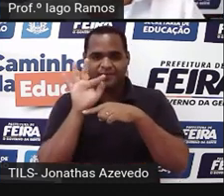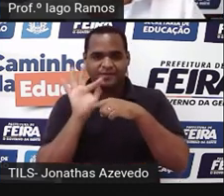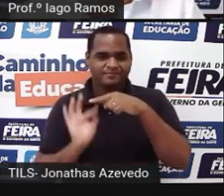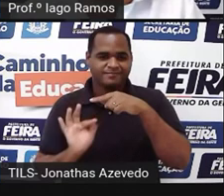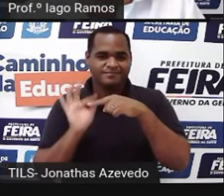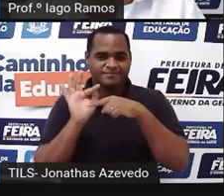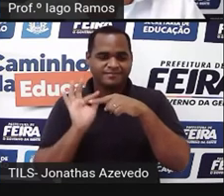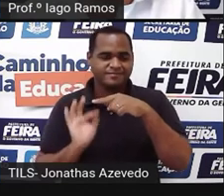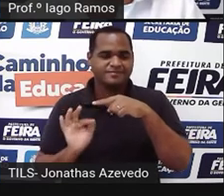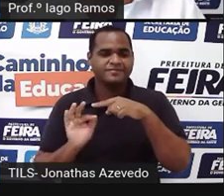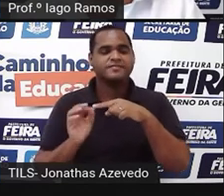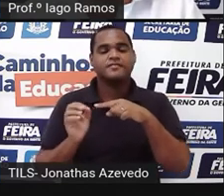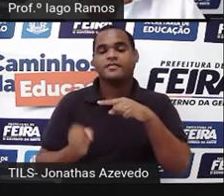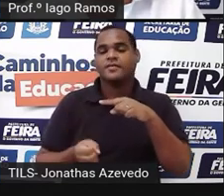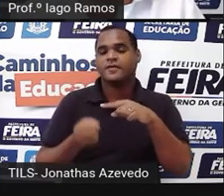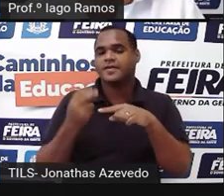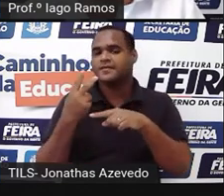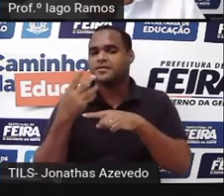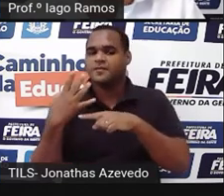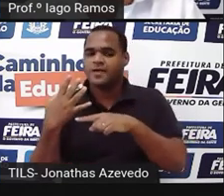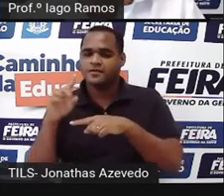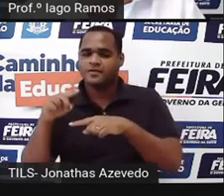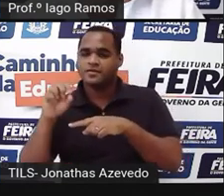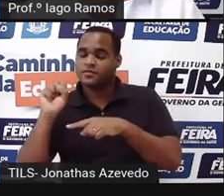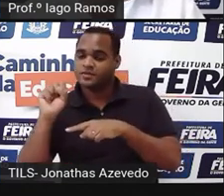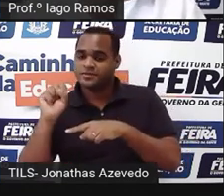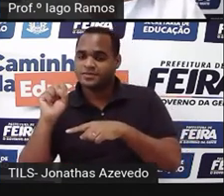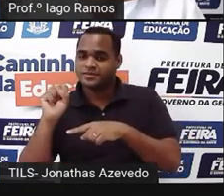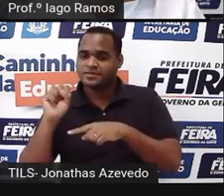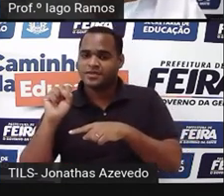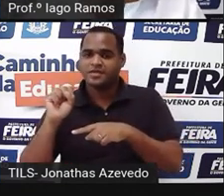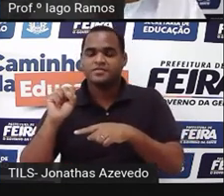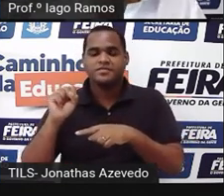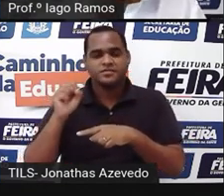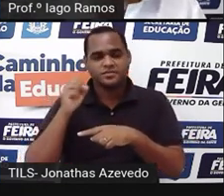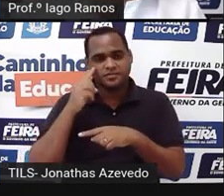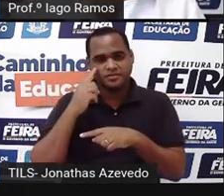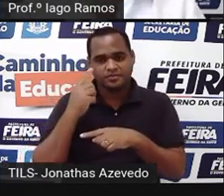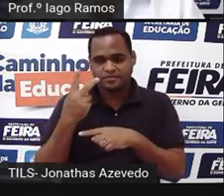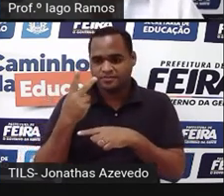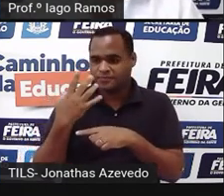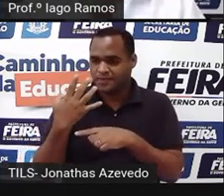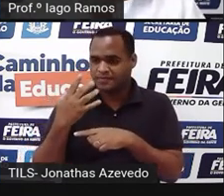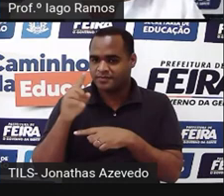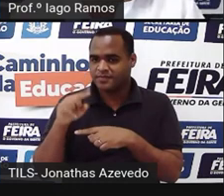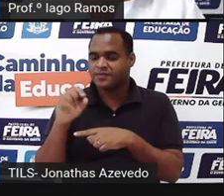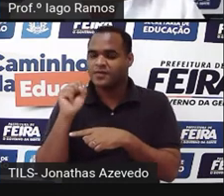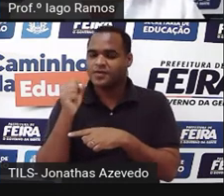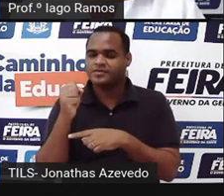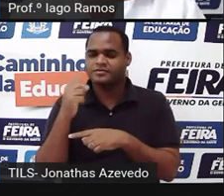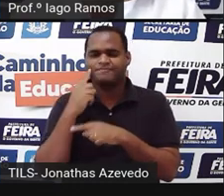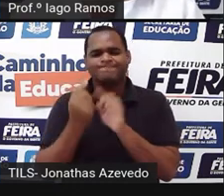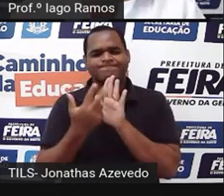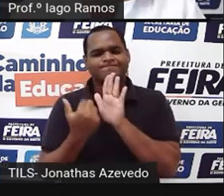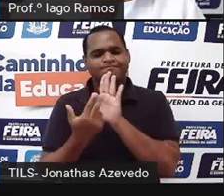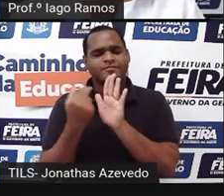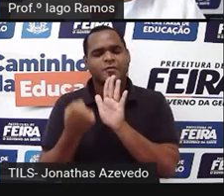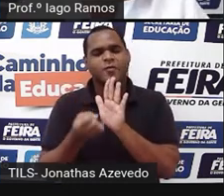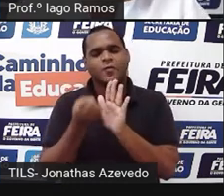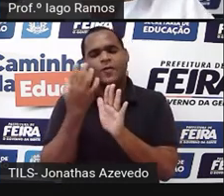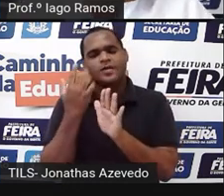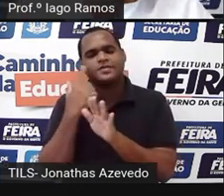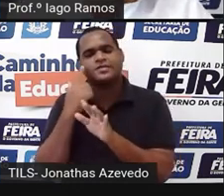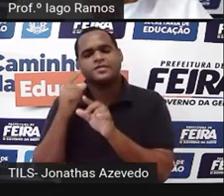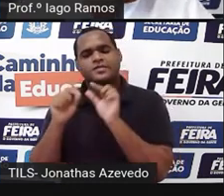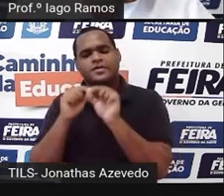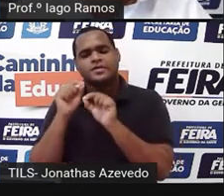quando for 24,8 que é no desenho quanto é que vai ser isso no